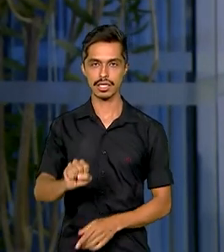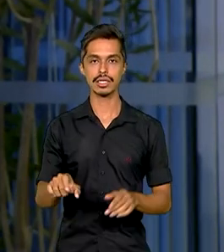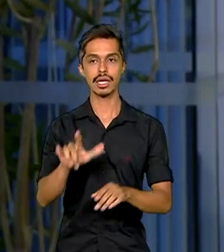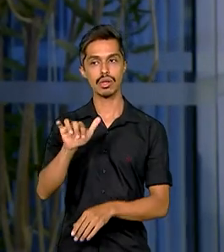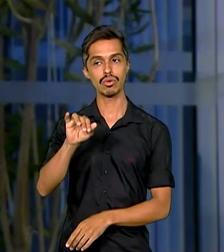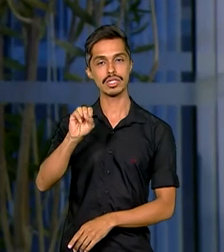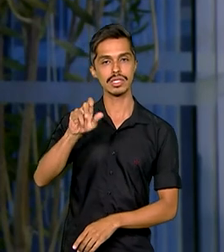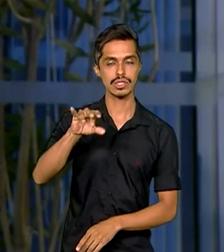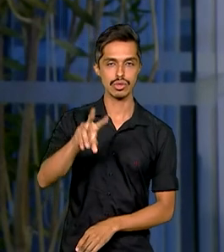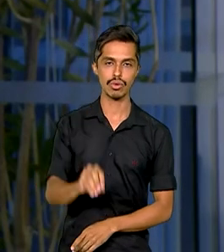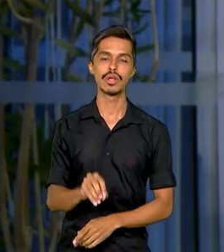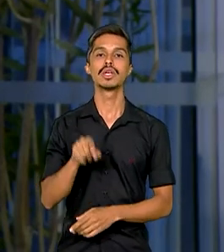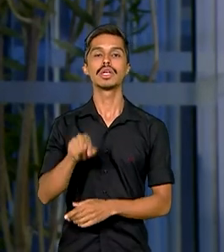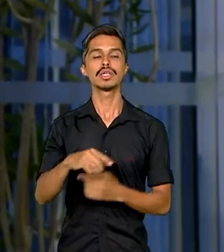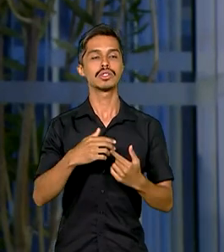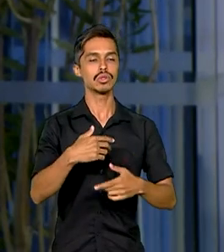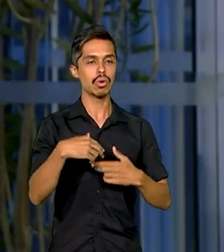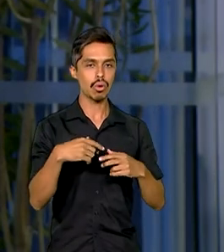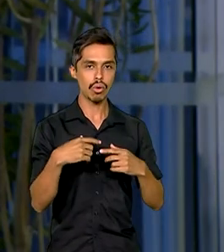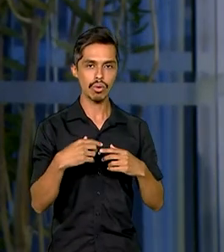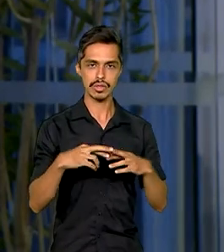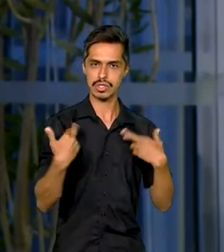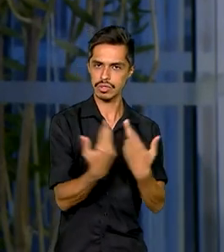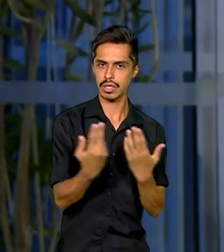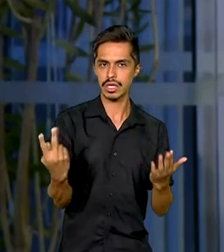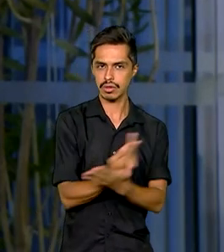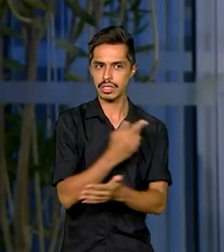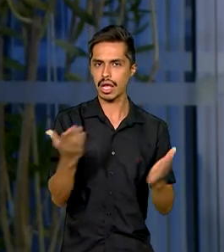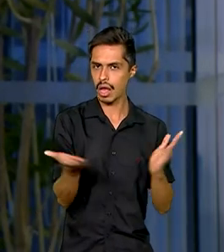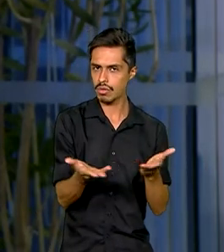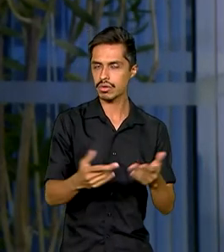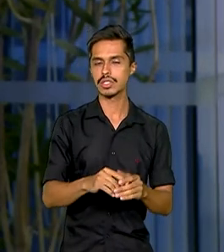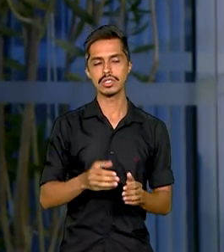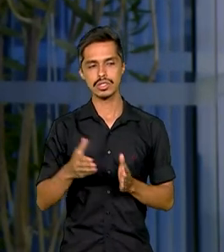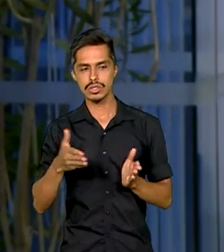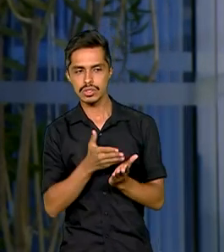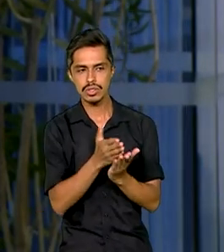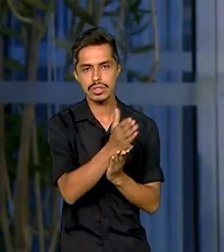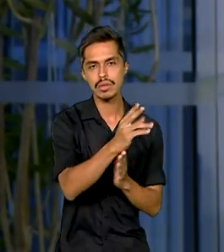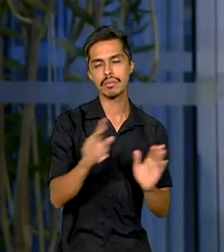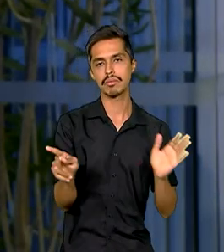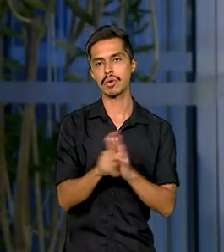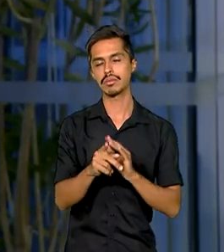entidade durante as reuniões prévias dessa chamada trilha de finanças do G20.